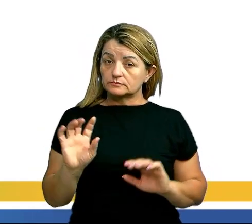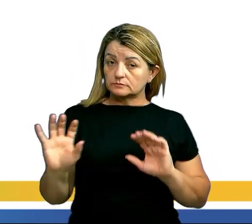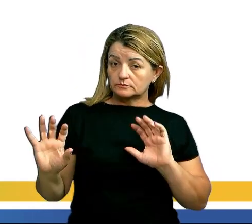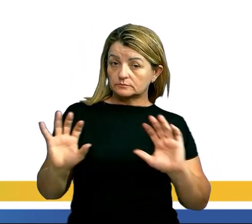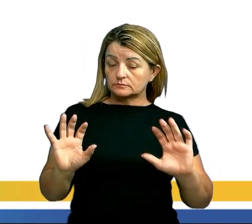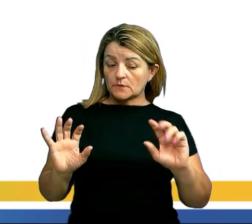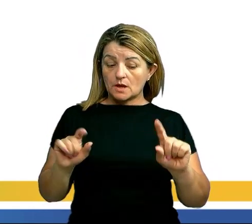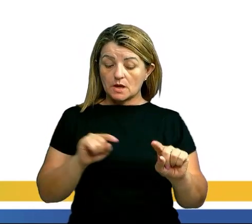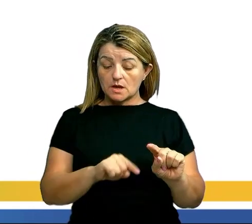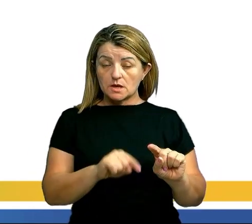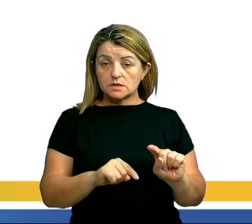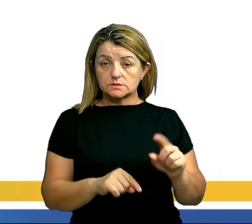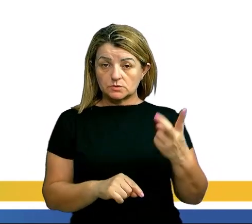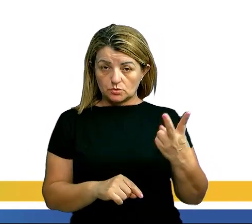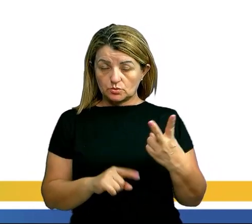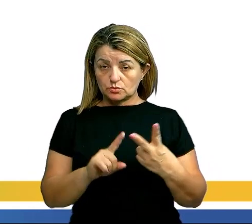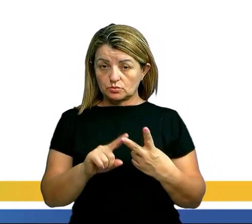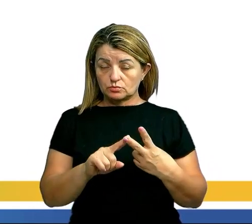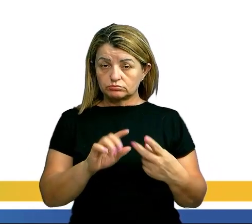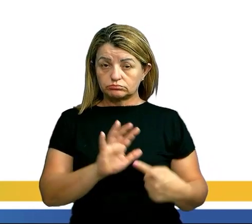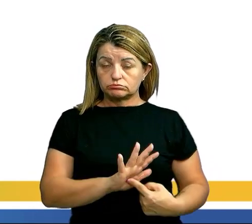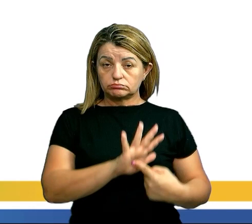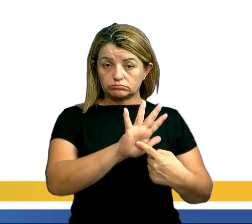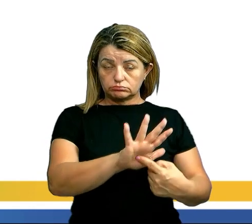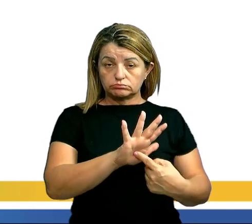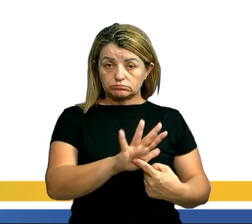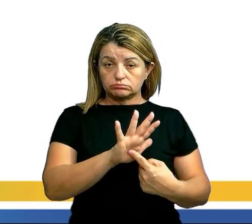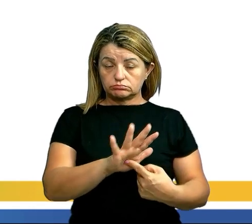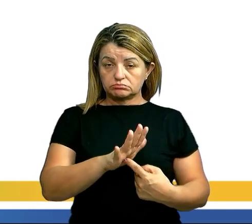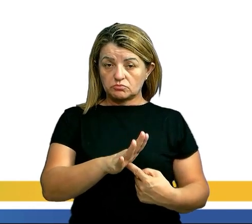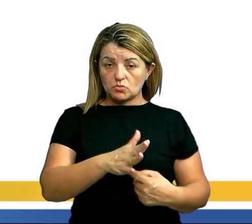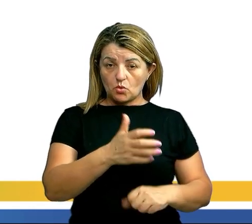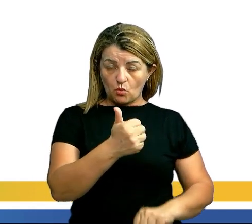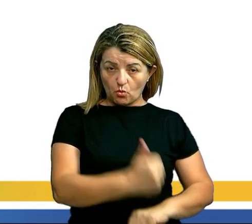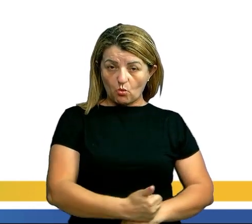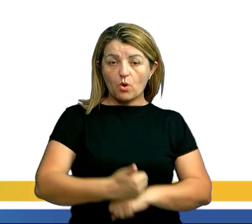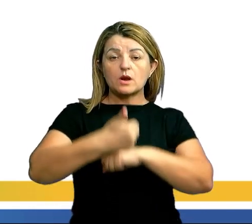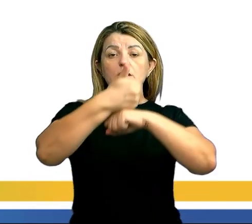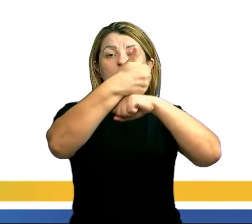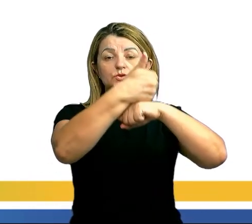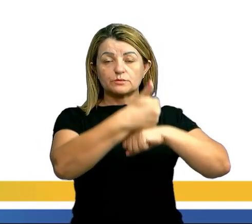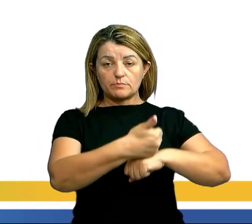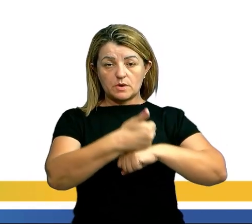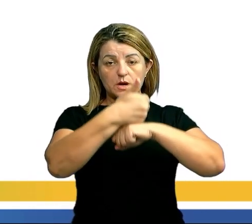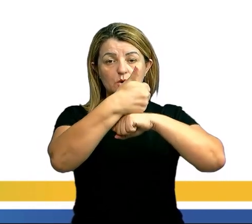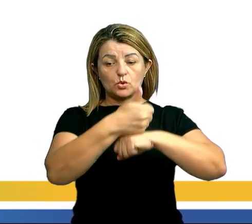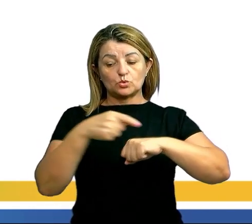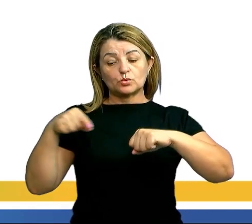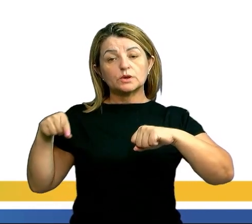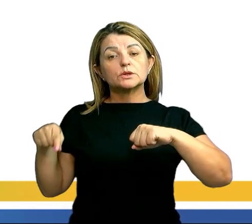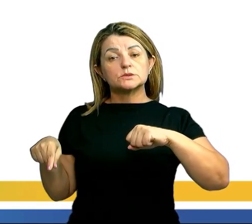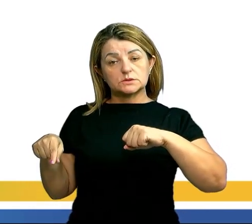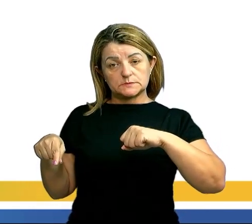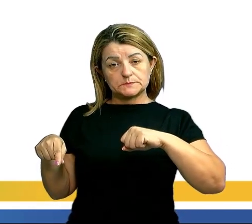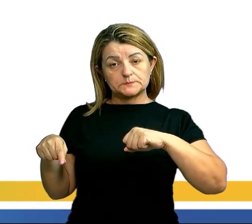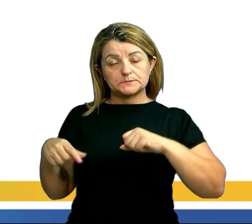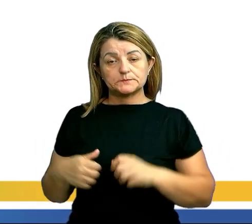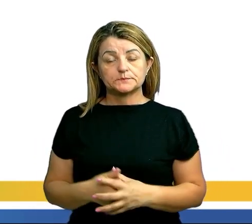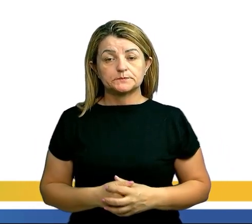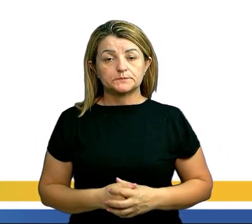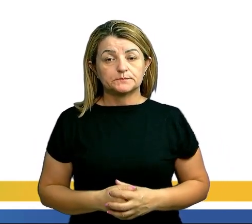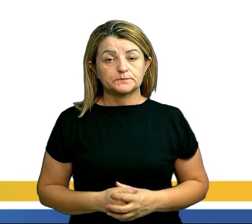que o forno 2 ele vai apresentar uma eficiência maior do que nos foi dada na alternativa letra A